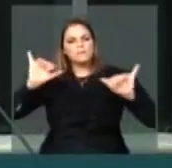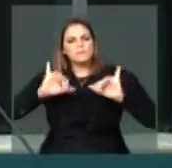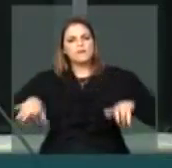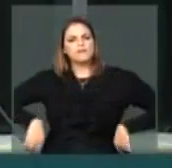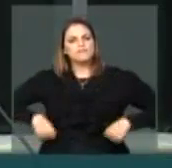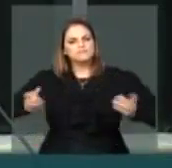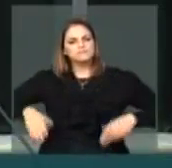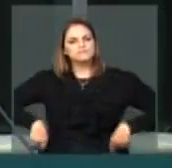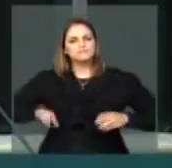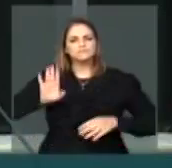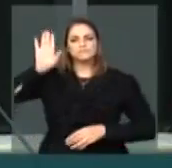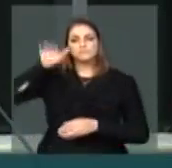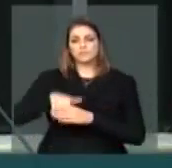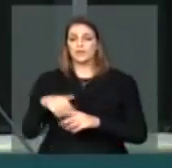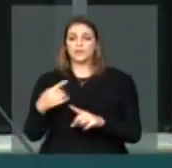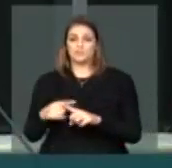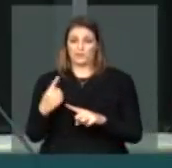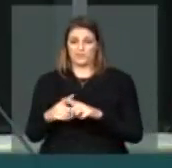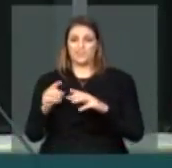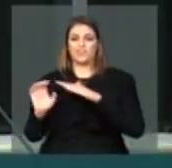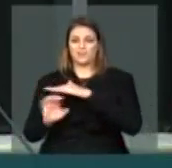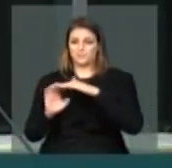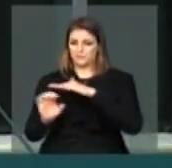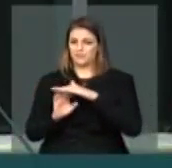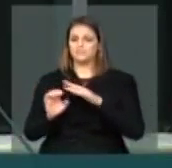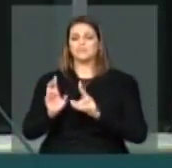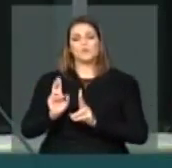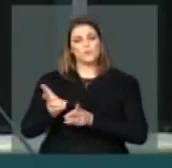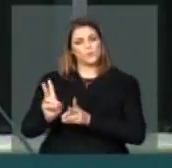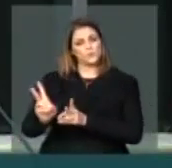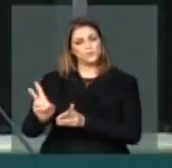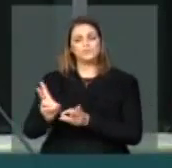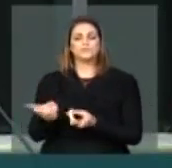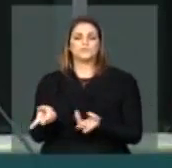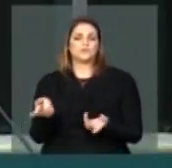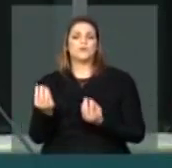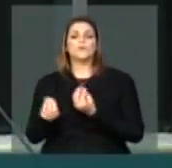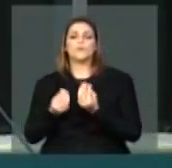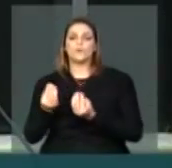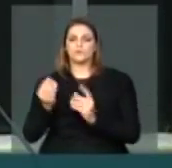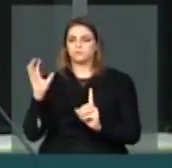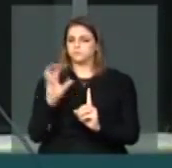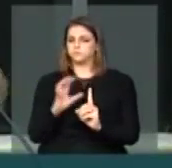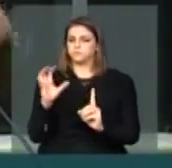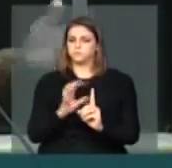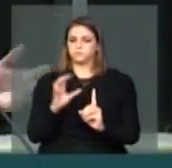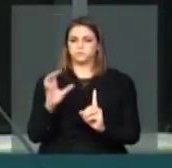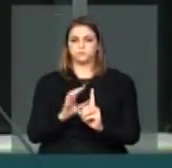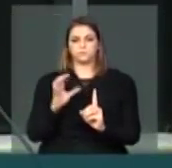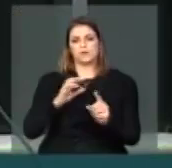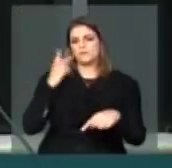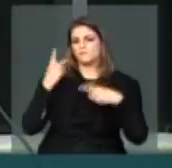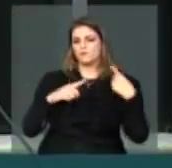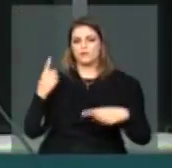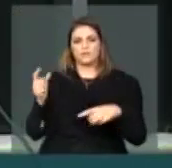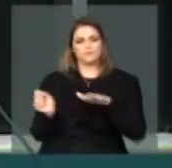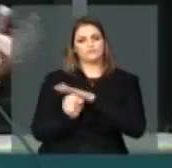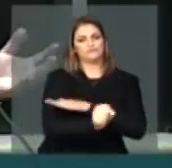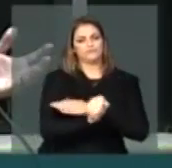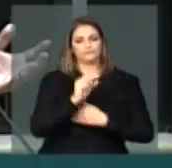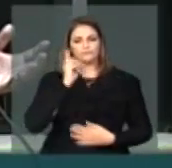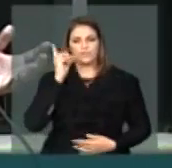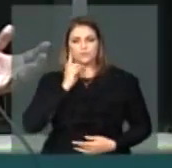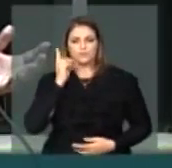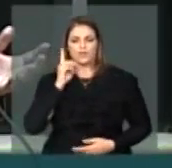porque o financiamento empresarial, ele vai continuar mantendo a captura do sistema político brasileiro pelo poder econômico,